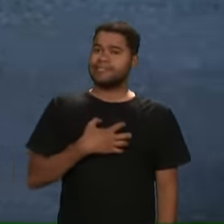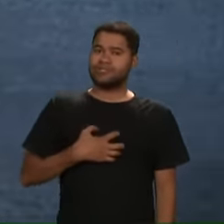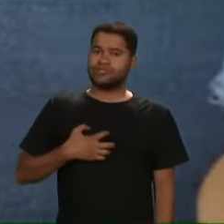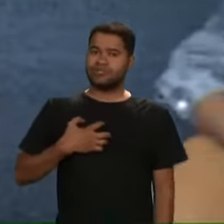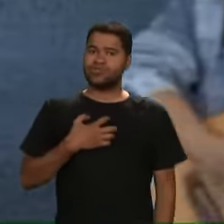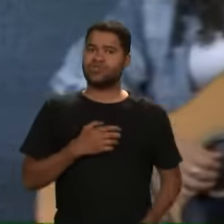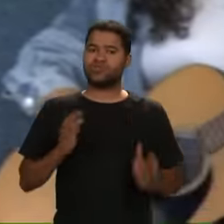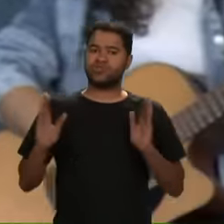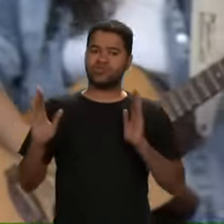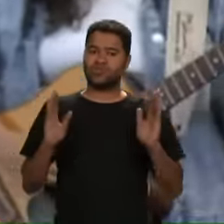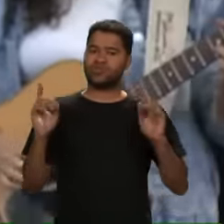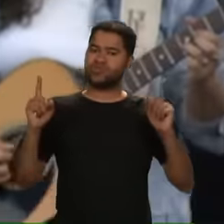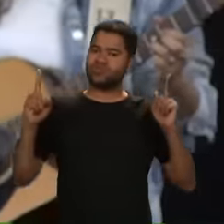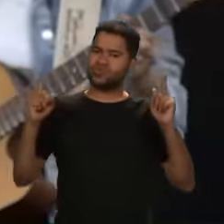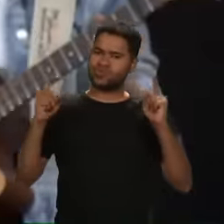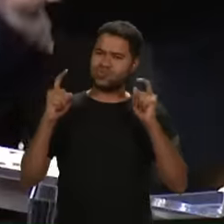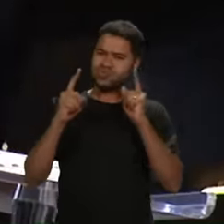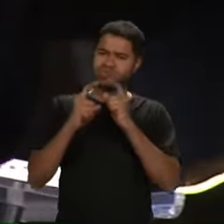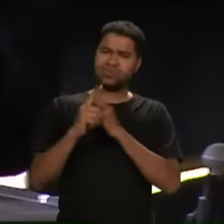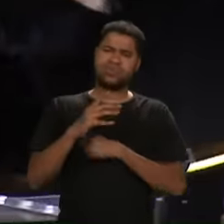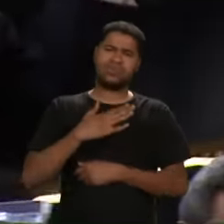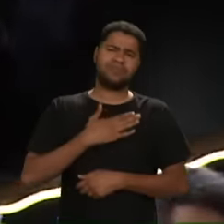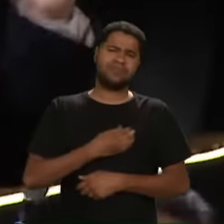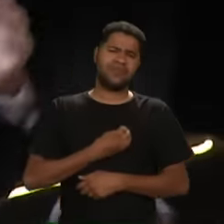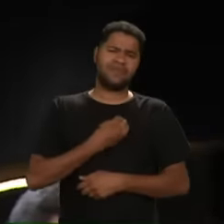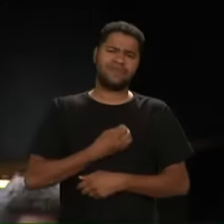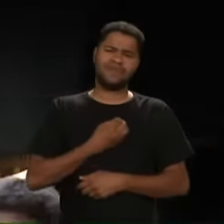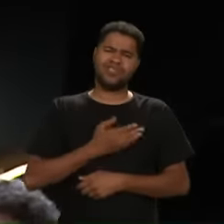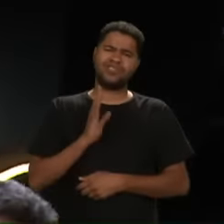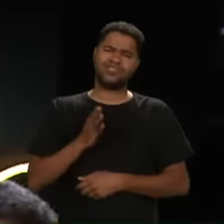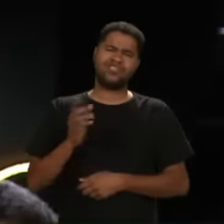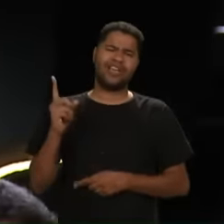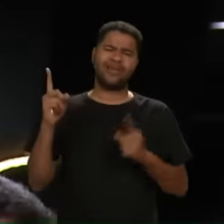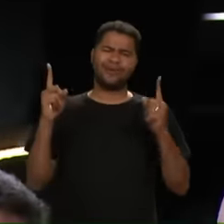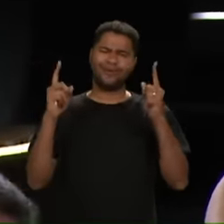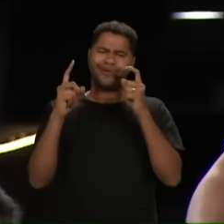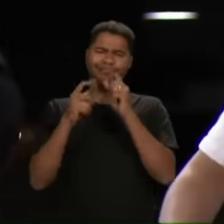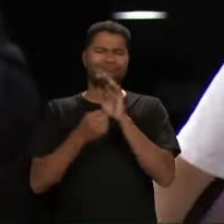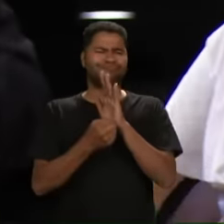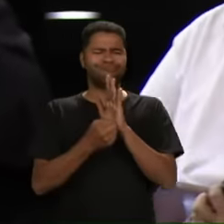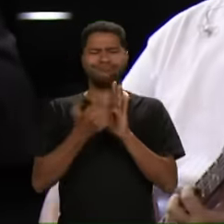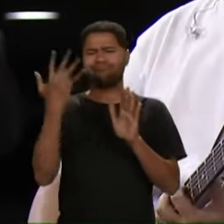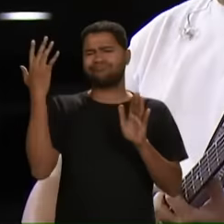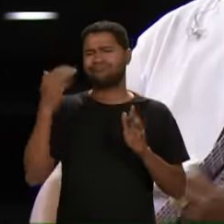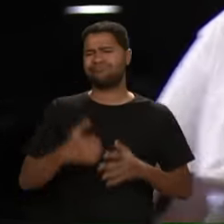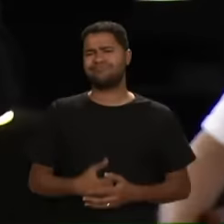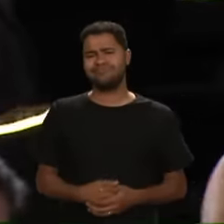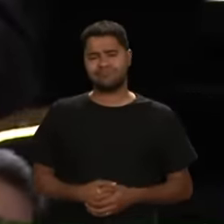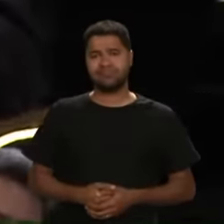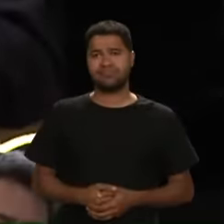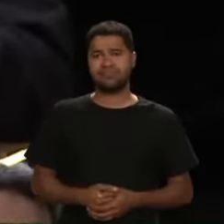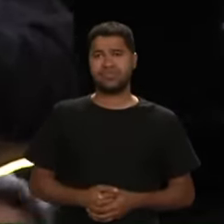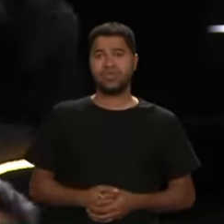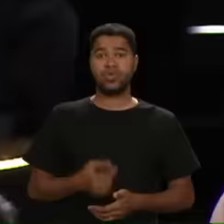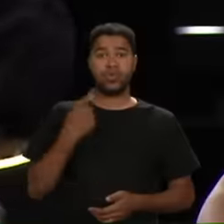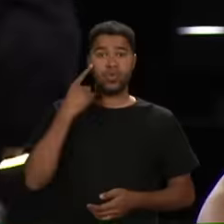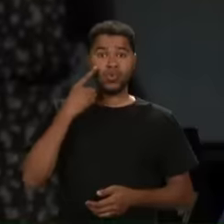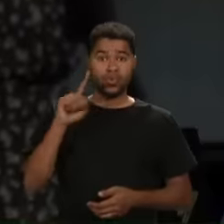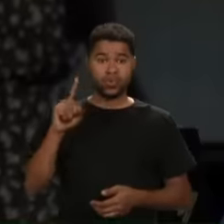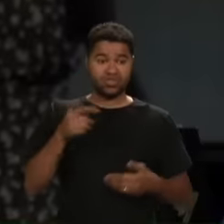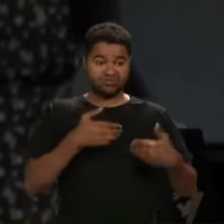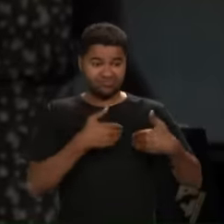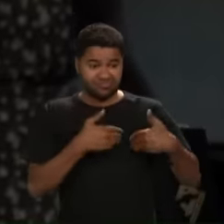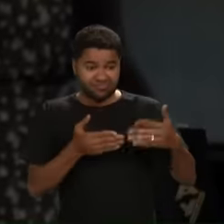O dia Mal Já chegou Na minha Vida Não sei Quantas Vezes Se um dia Eu for abrir Meu